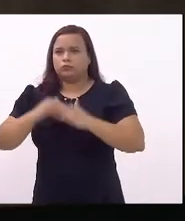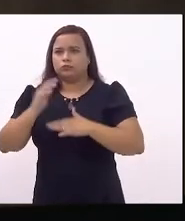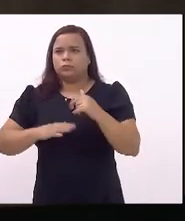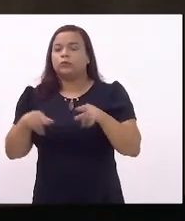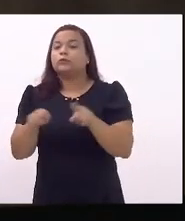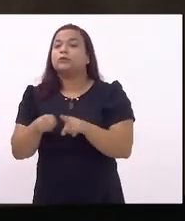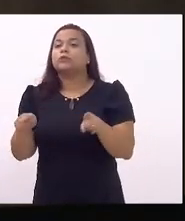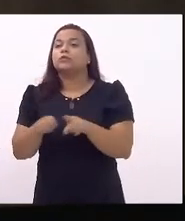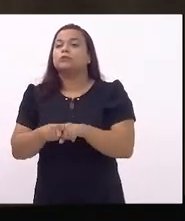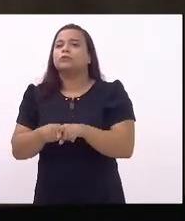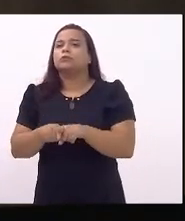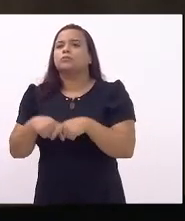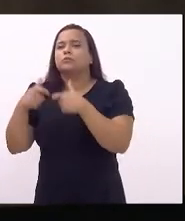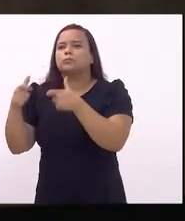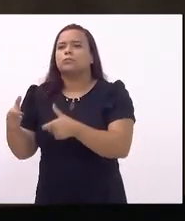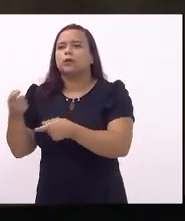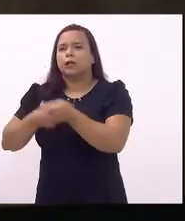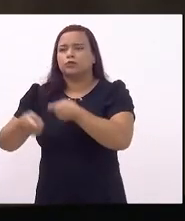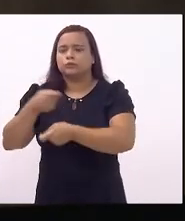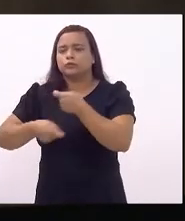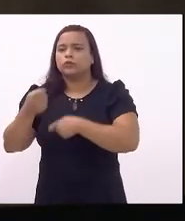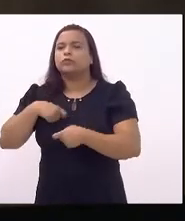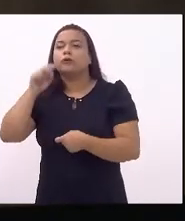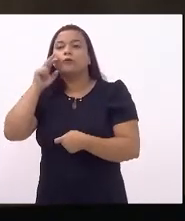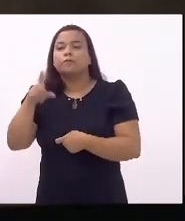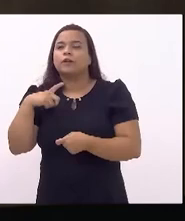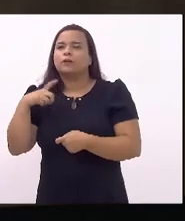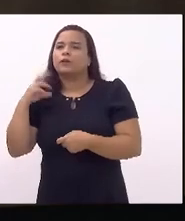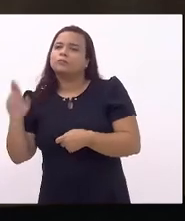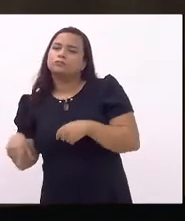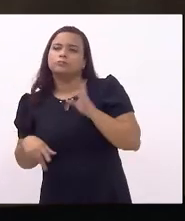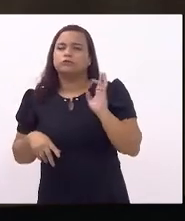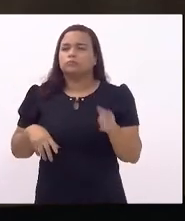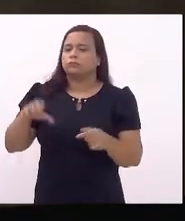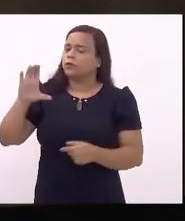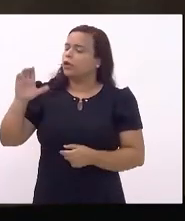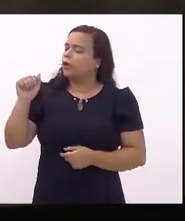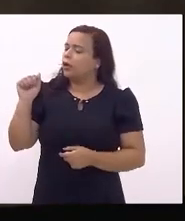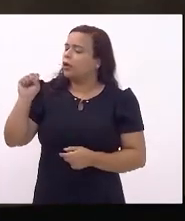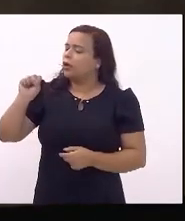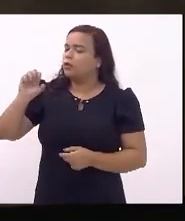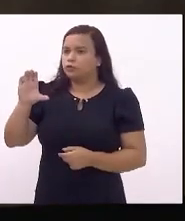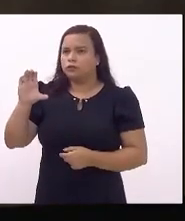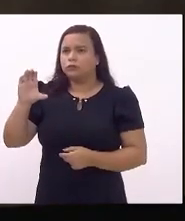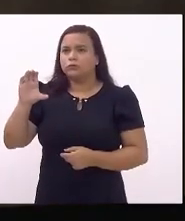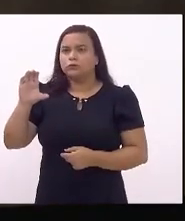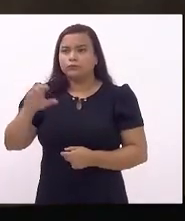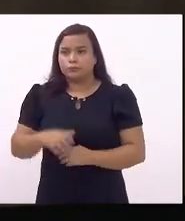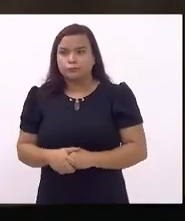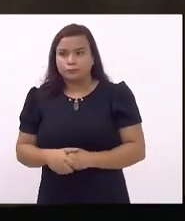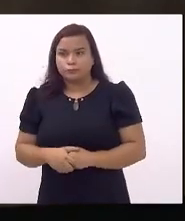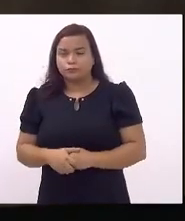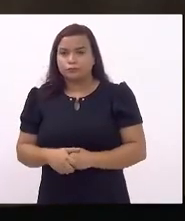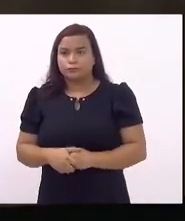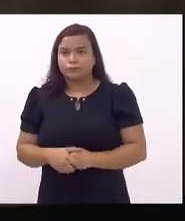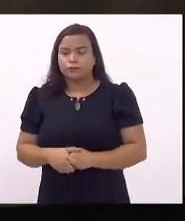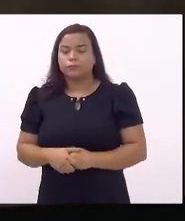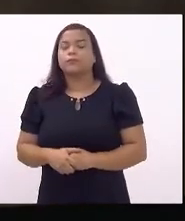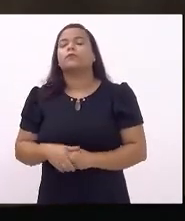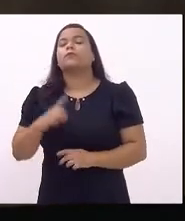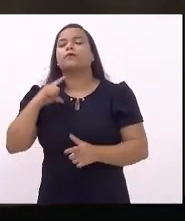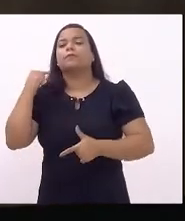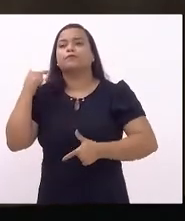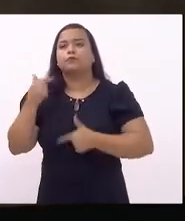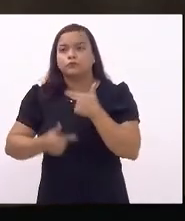a Câmara Administrativa de Solução de Controvérsias, a CASC, tem a competência do Executivo, função